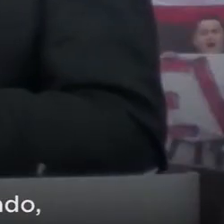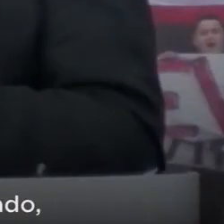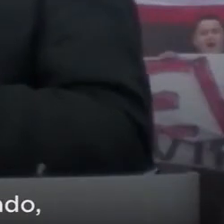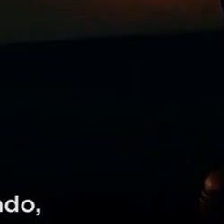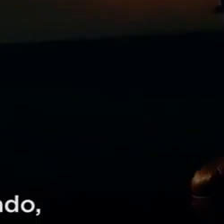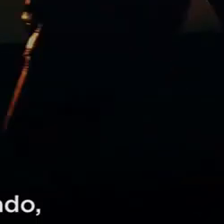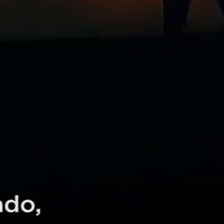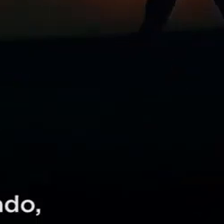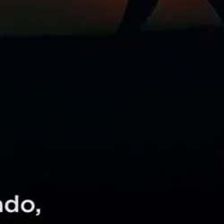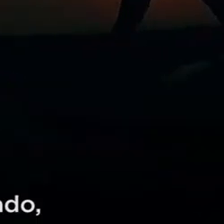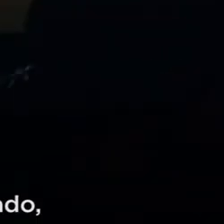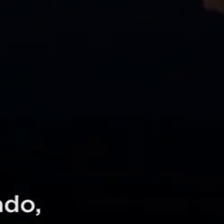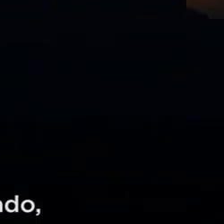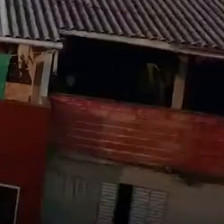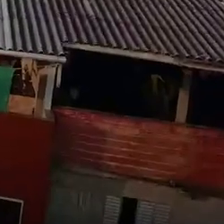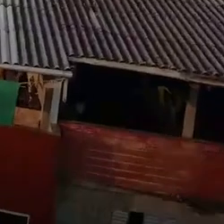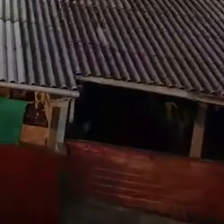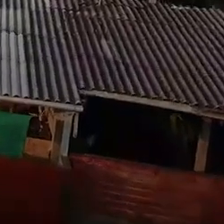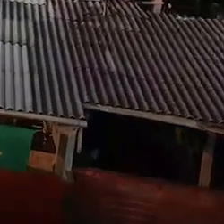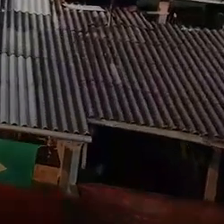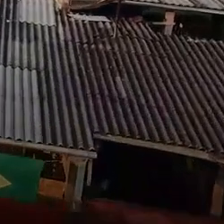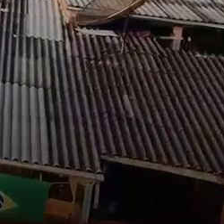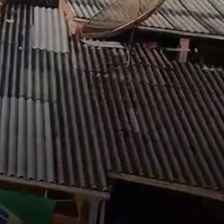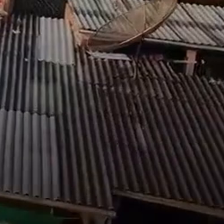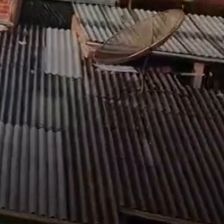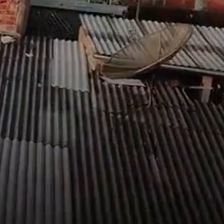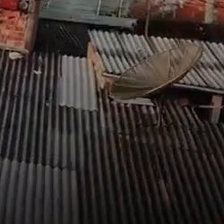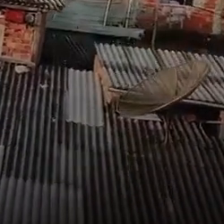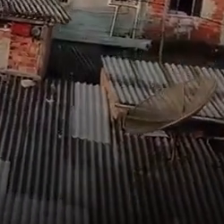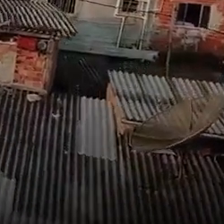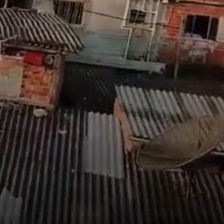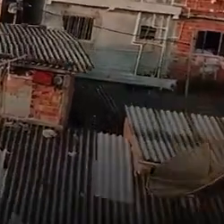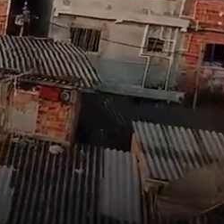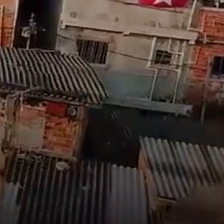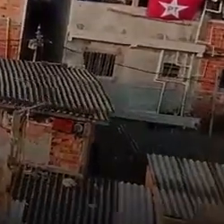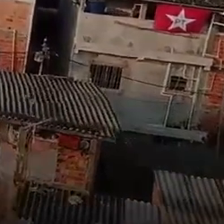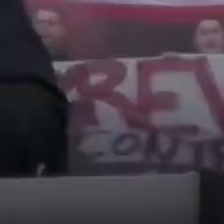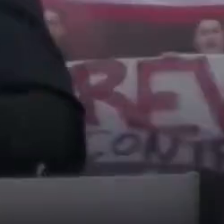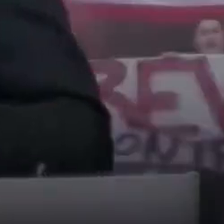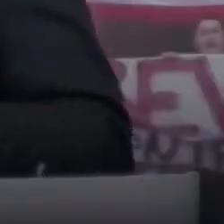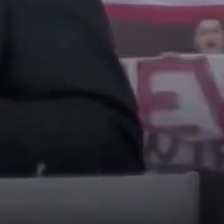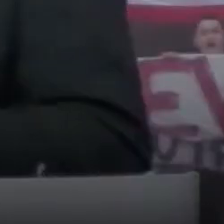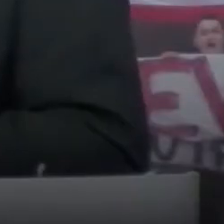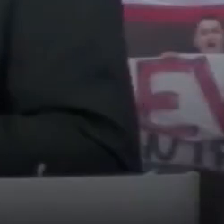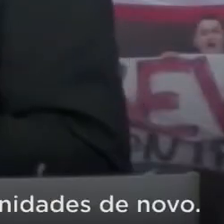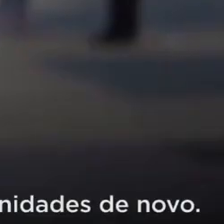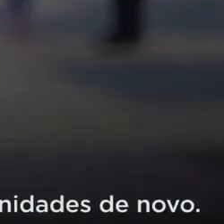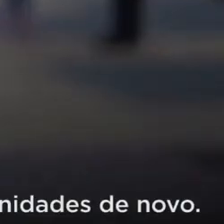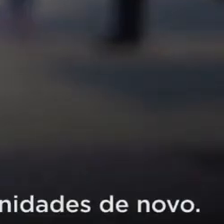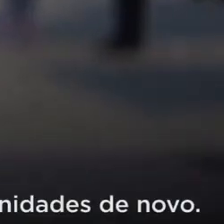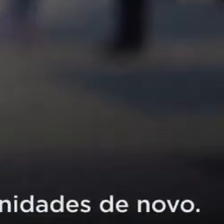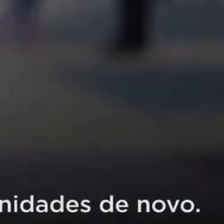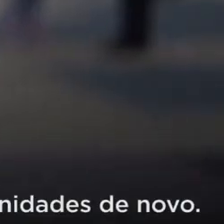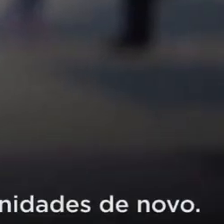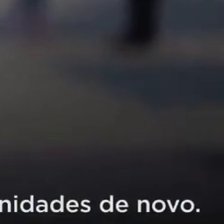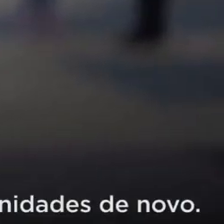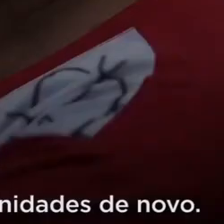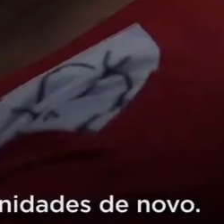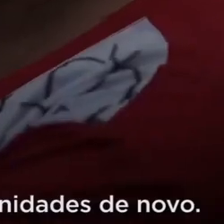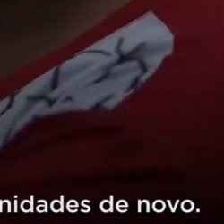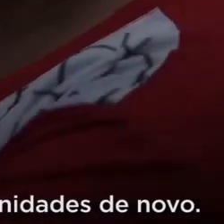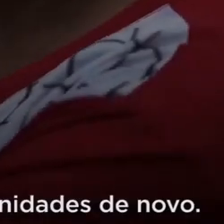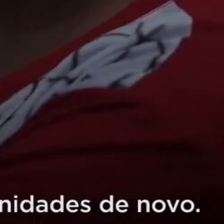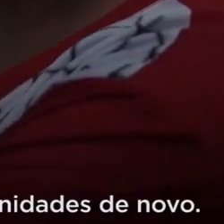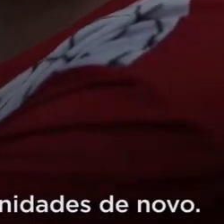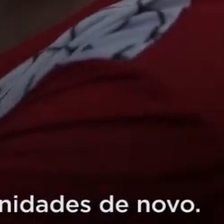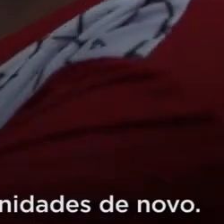é muito grande, esse país tem que ser respeitado, esse país tem que ter o direito à paz, ao amor, à esperança. São ações para fazer a